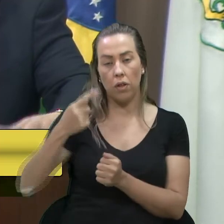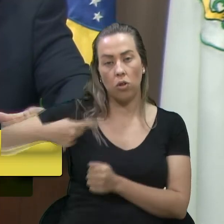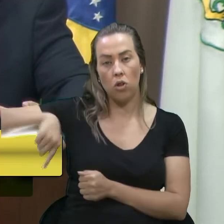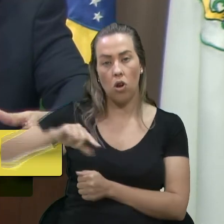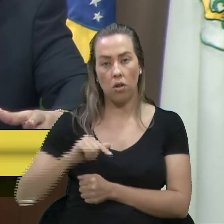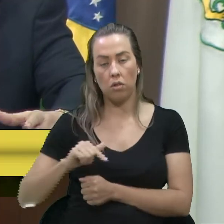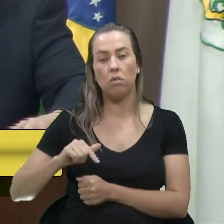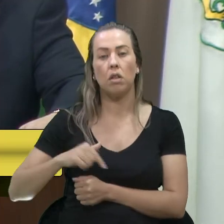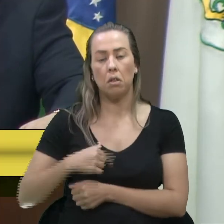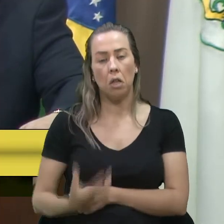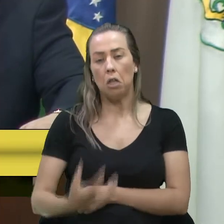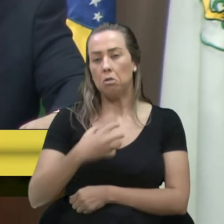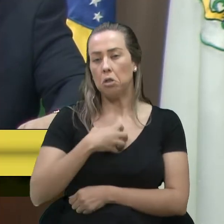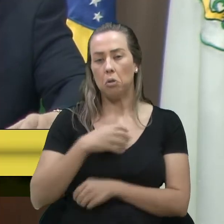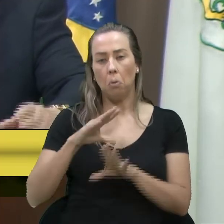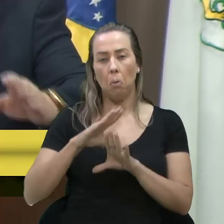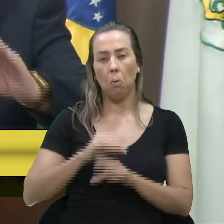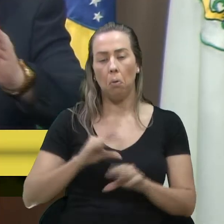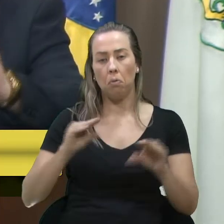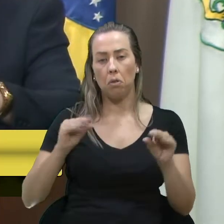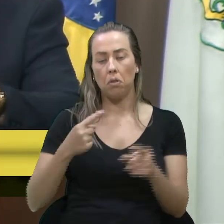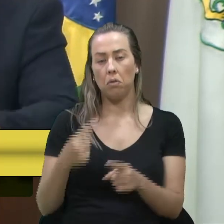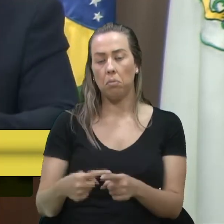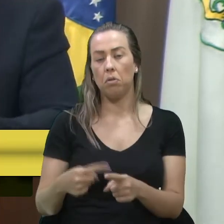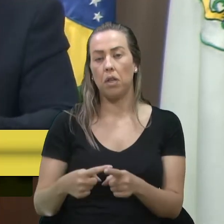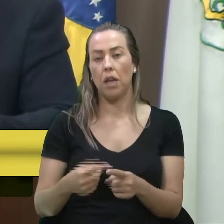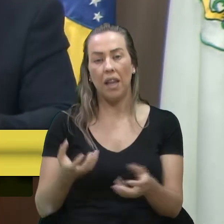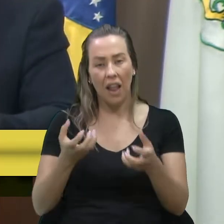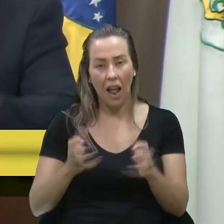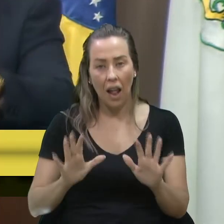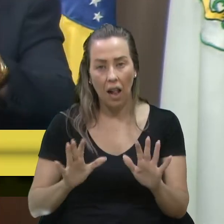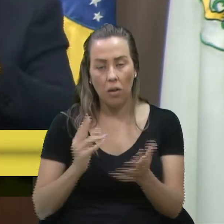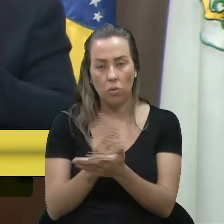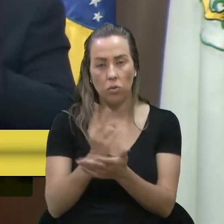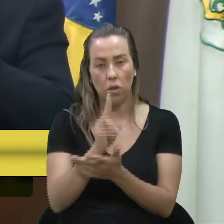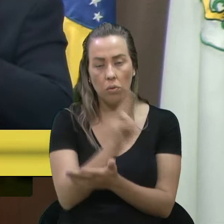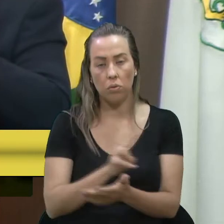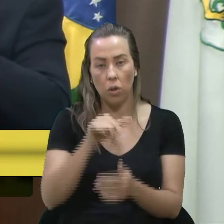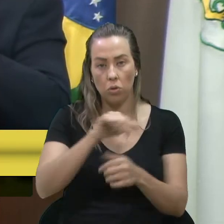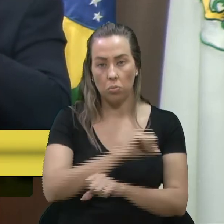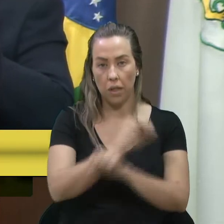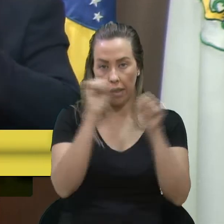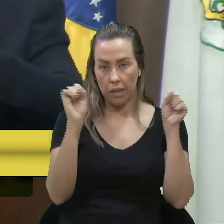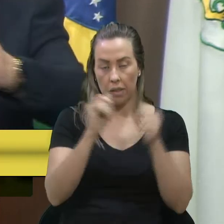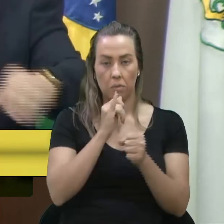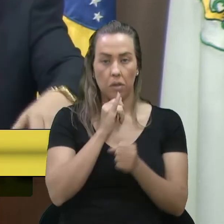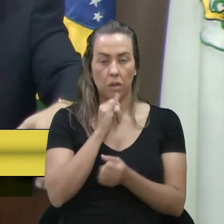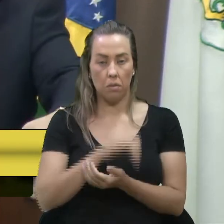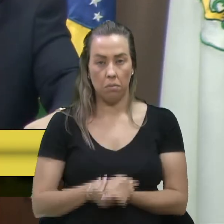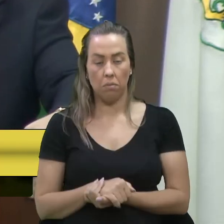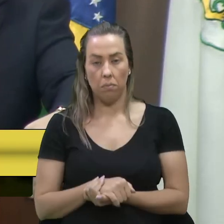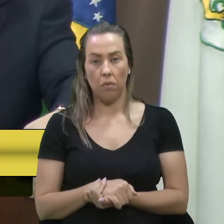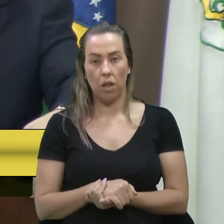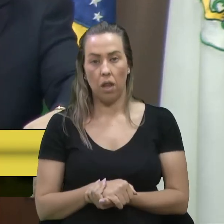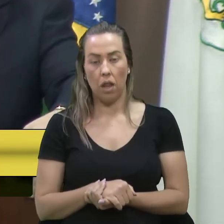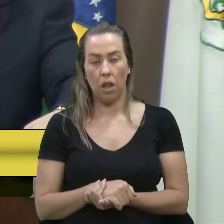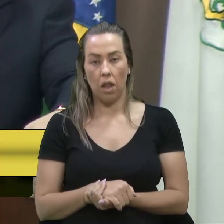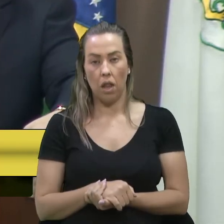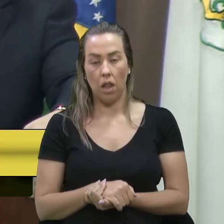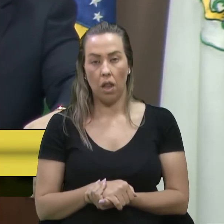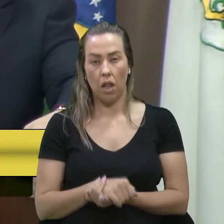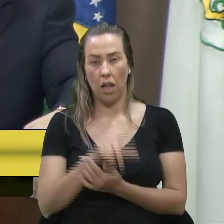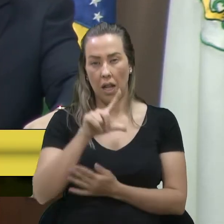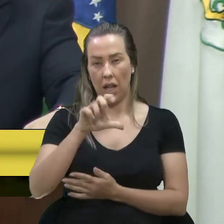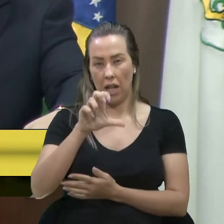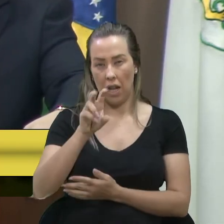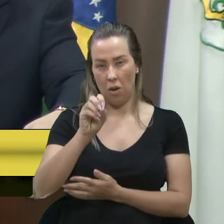me sinto tranquilo, porque é para quem quer. Hoje de manhã, recebendo a notícia no Leove,